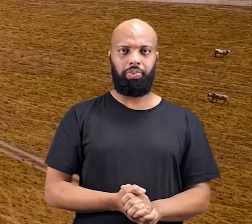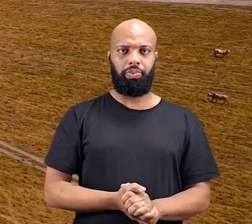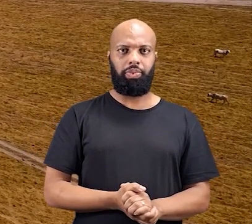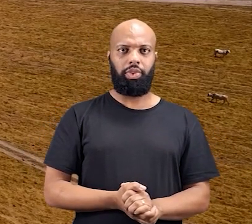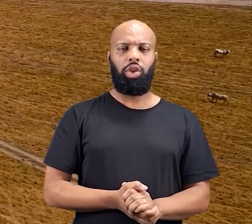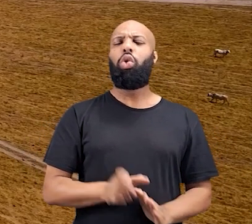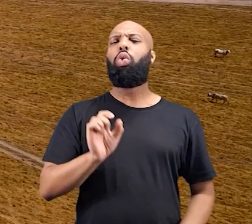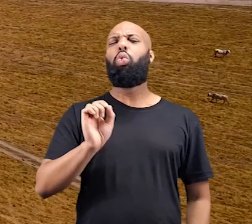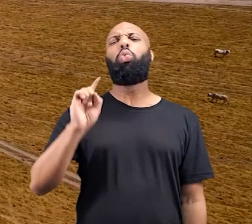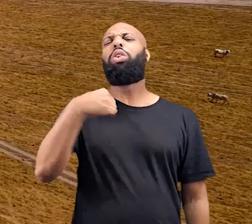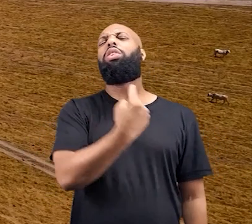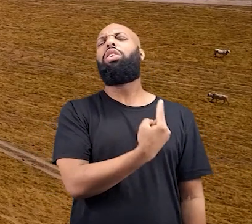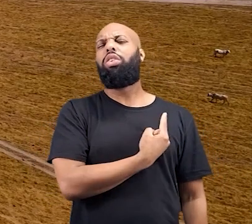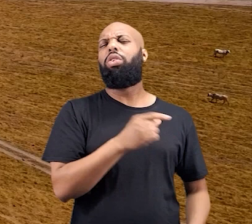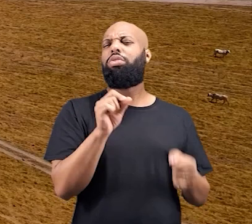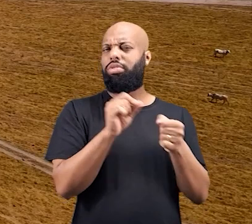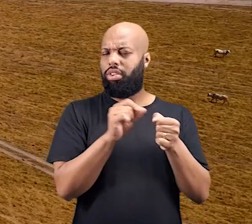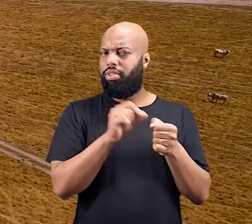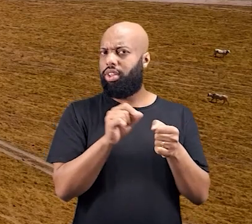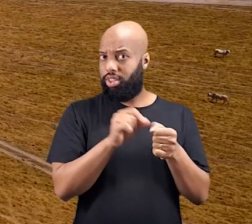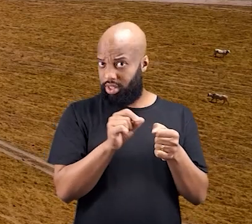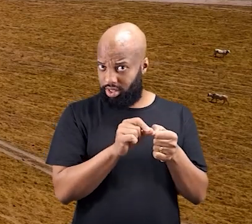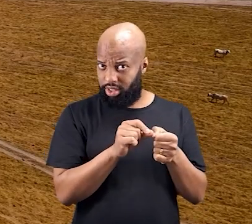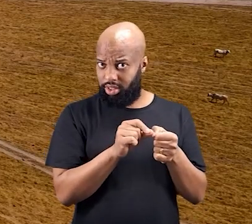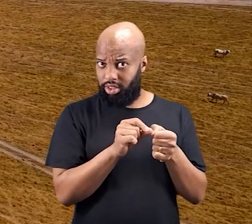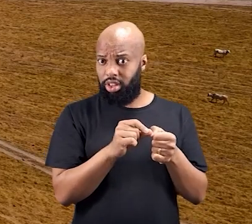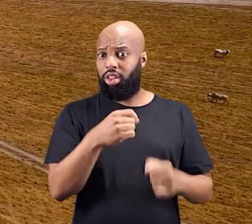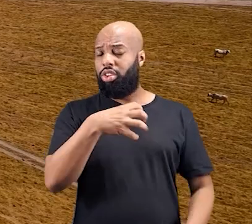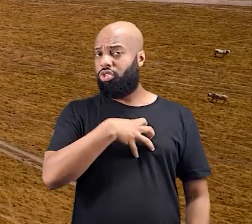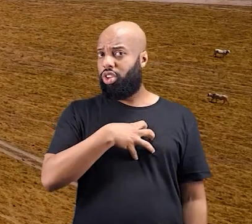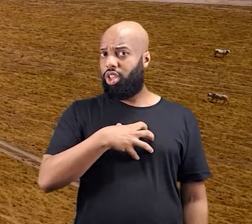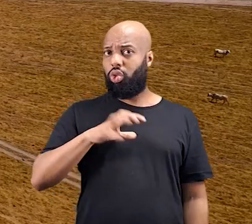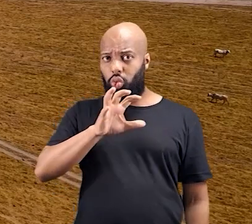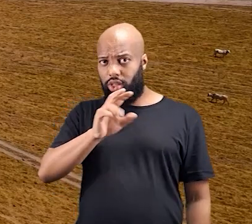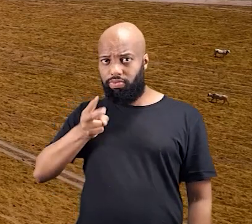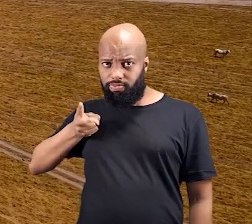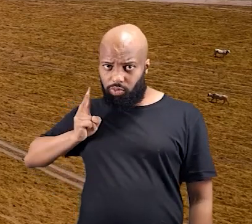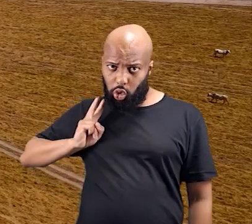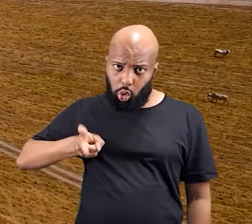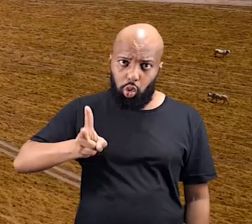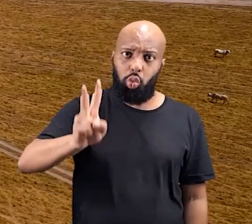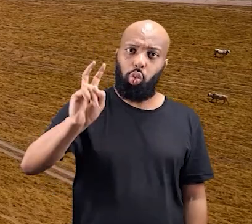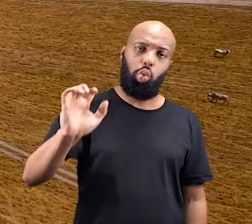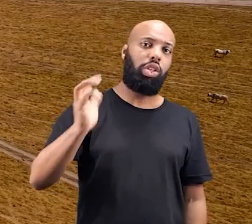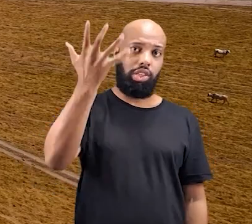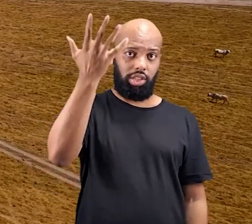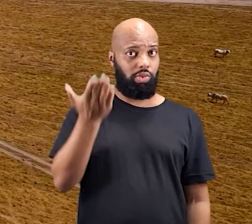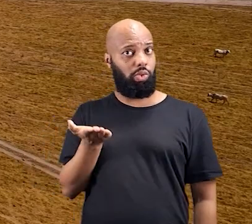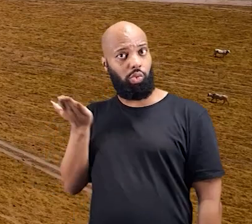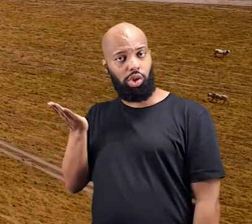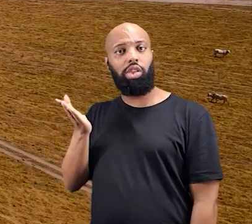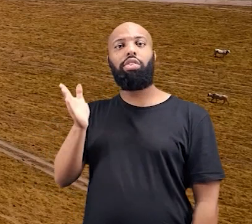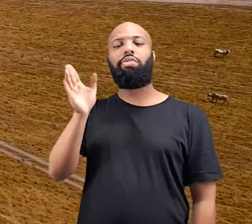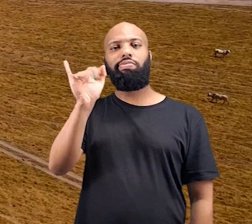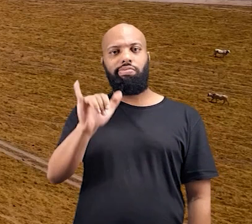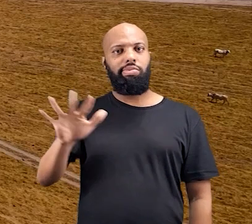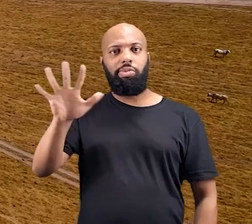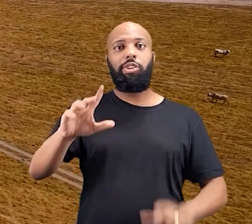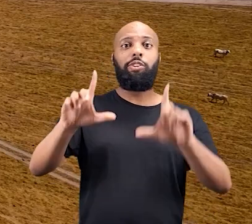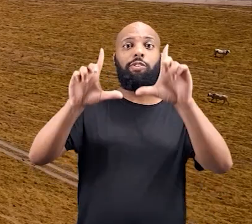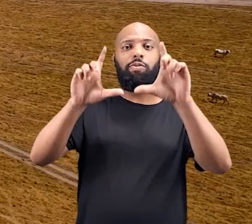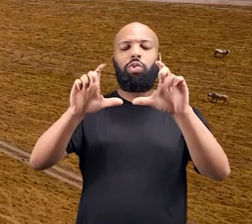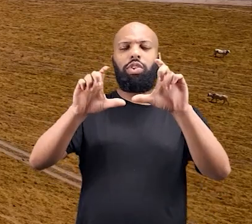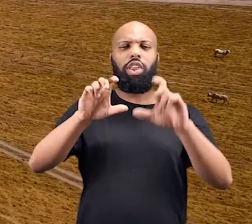O que nós estamos fazendo para que isso aconteça, né? Essa é uma foto para que isso